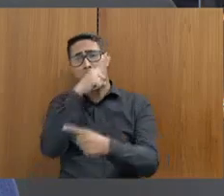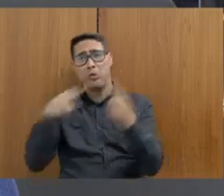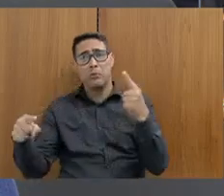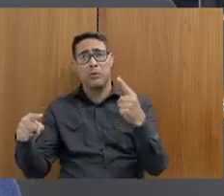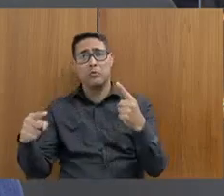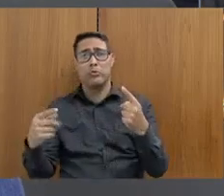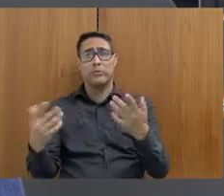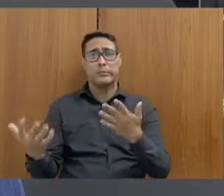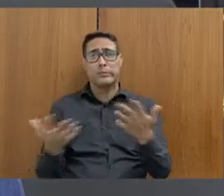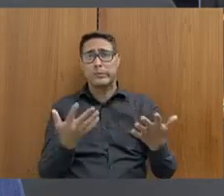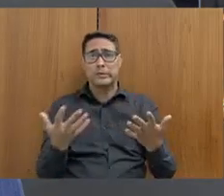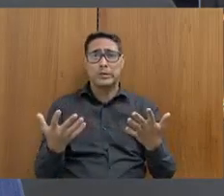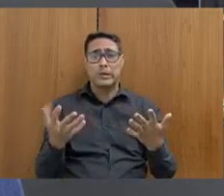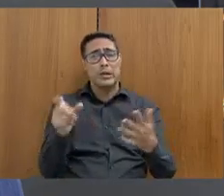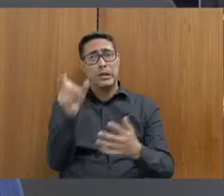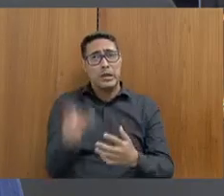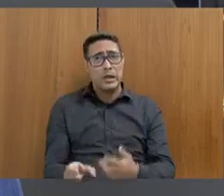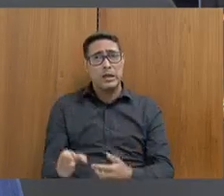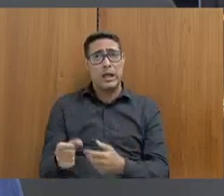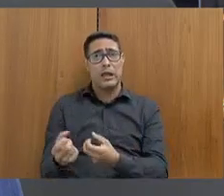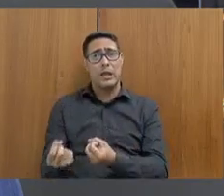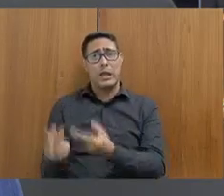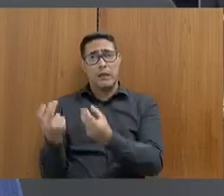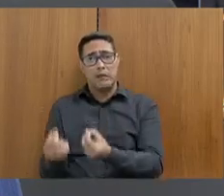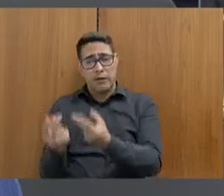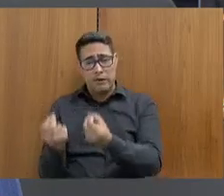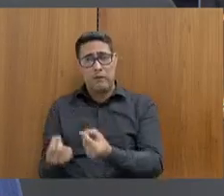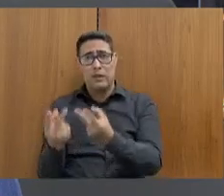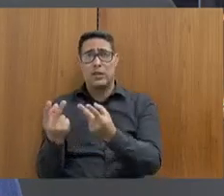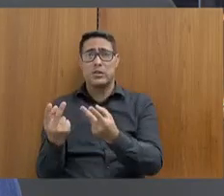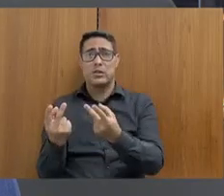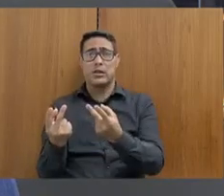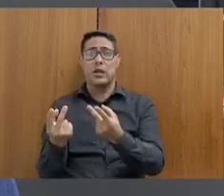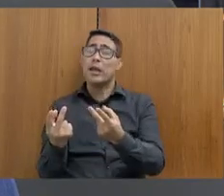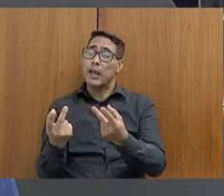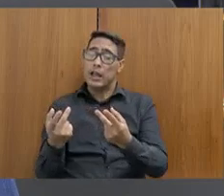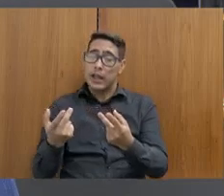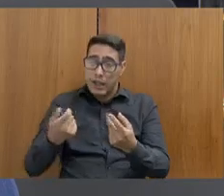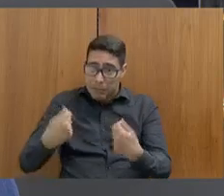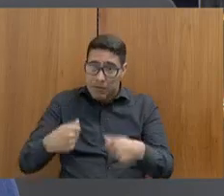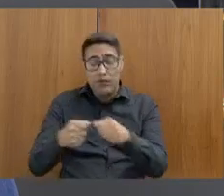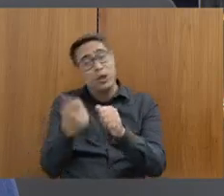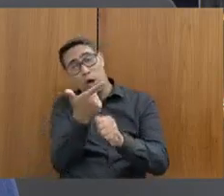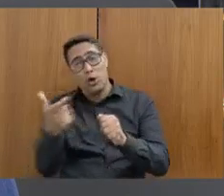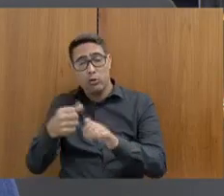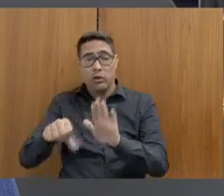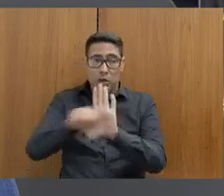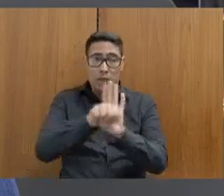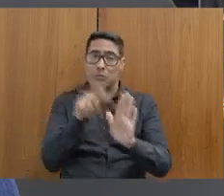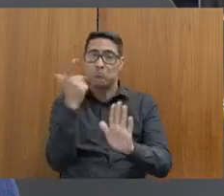faz a comercialização que o faz ilegal, então ele tem que cometer outros crimes para que isso aconteça,